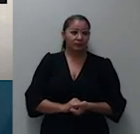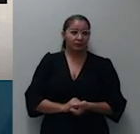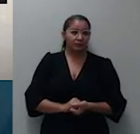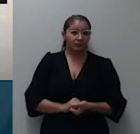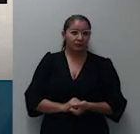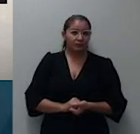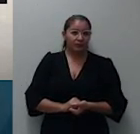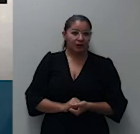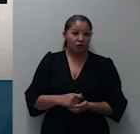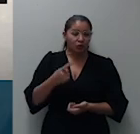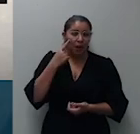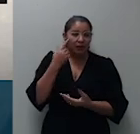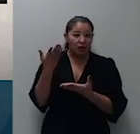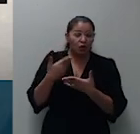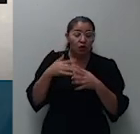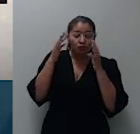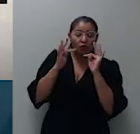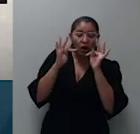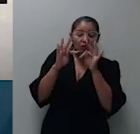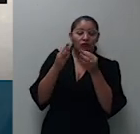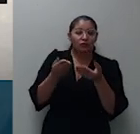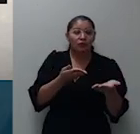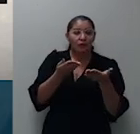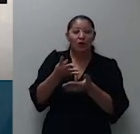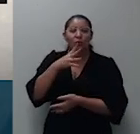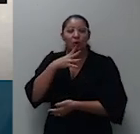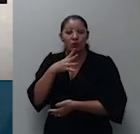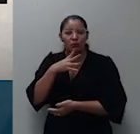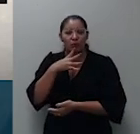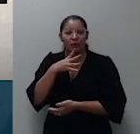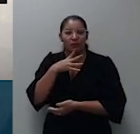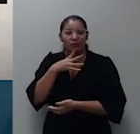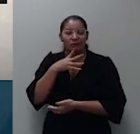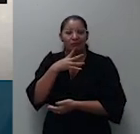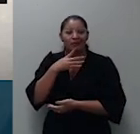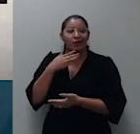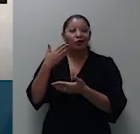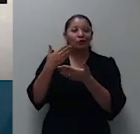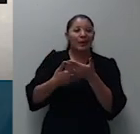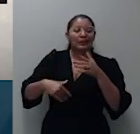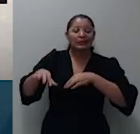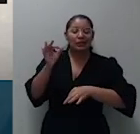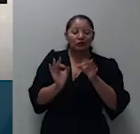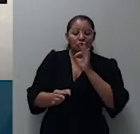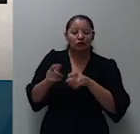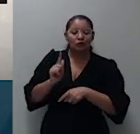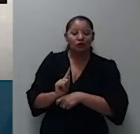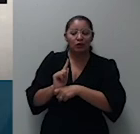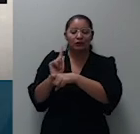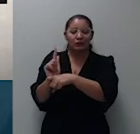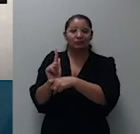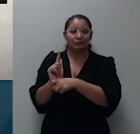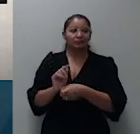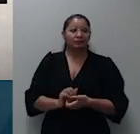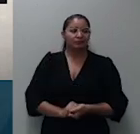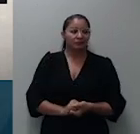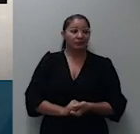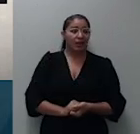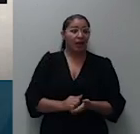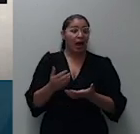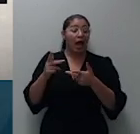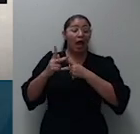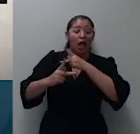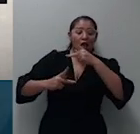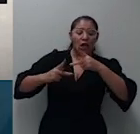testamento que fora conhecida a limitação da gestão a herança deixada pelo pai das crianças